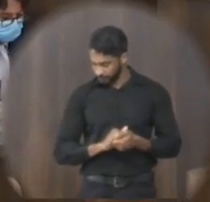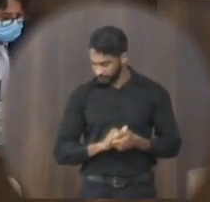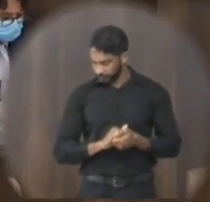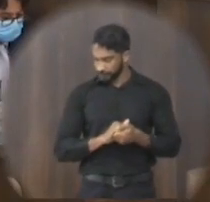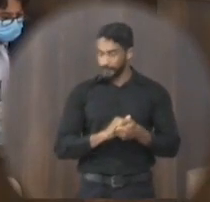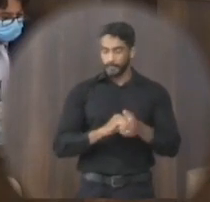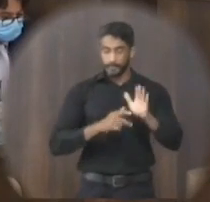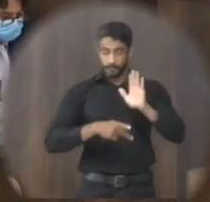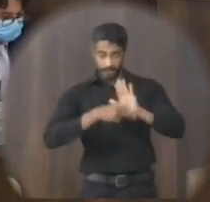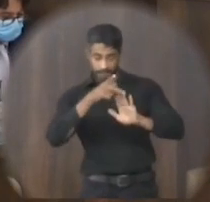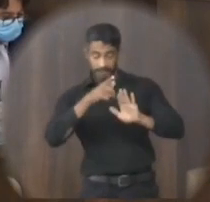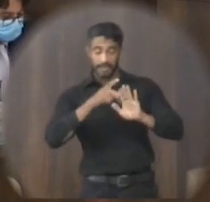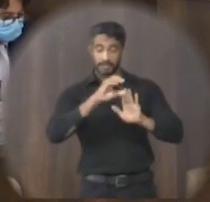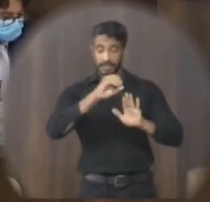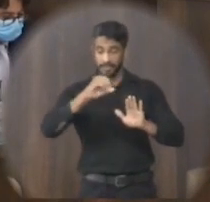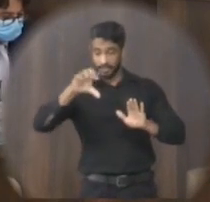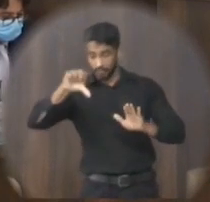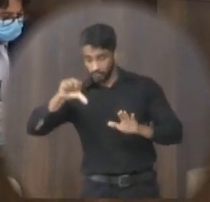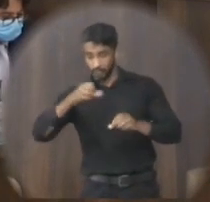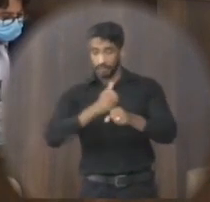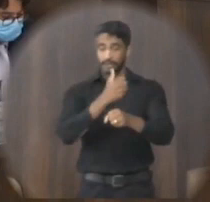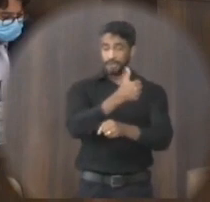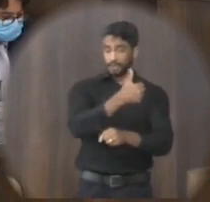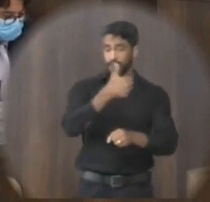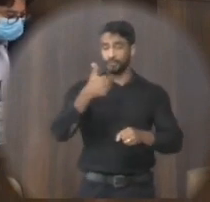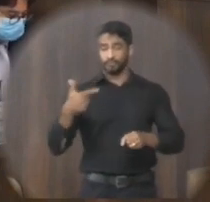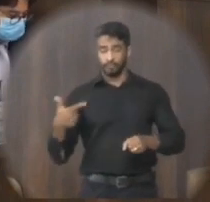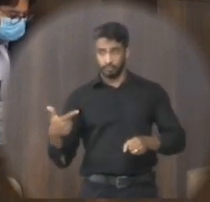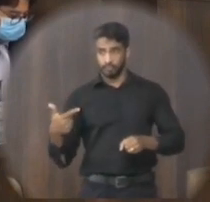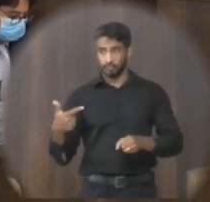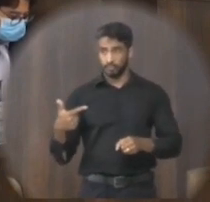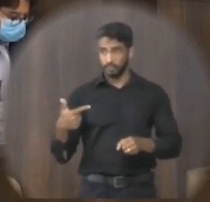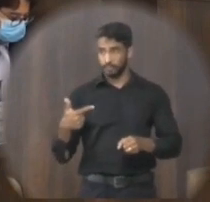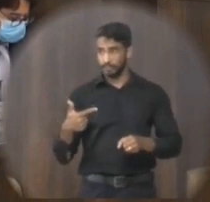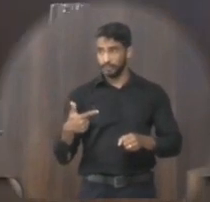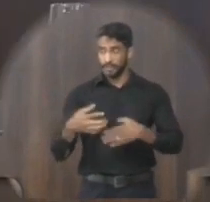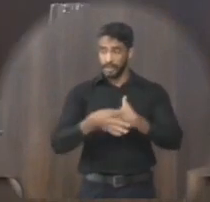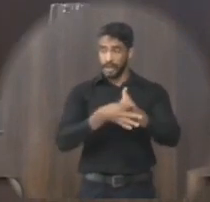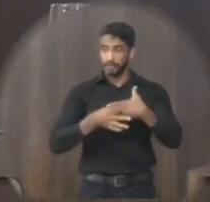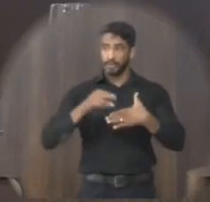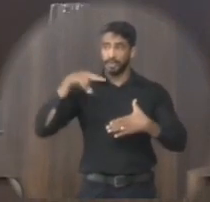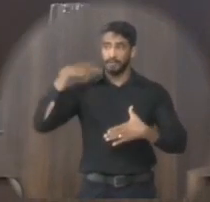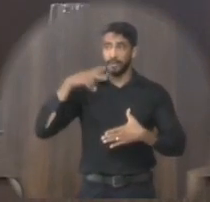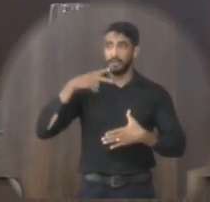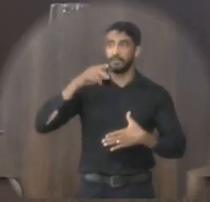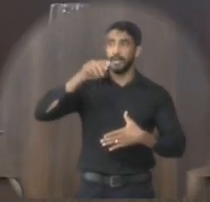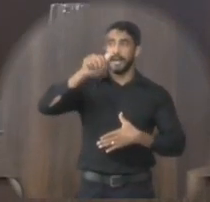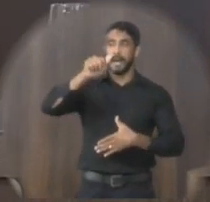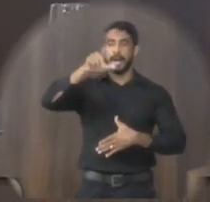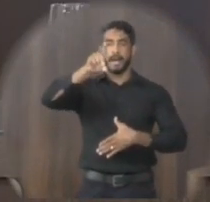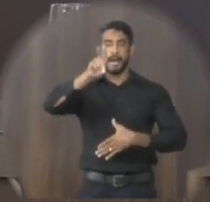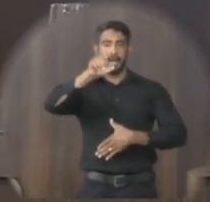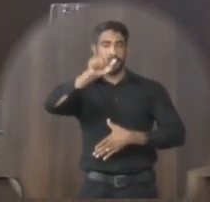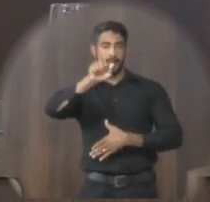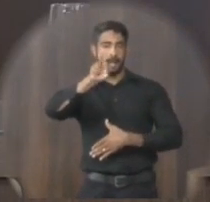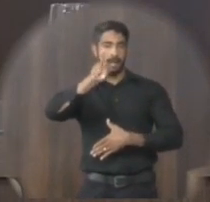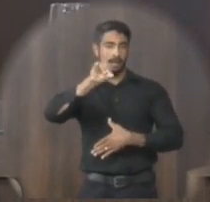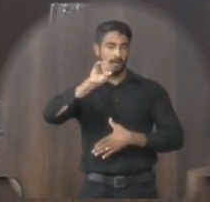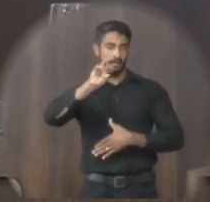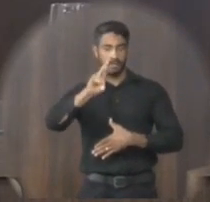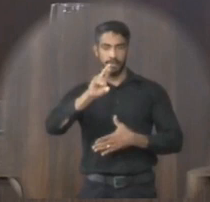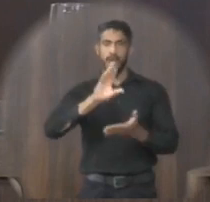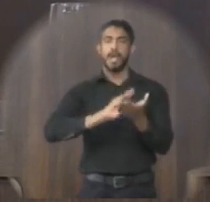Projeto de resolução 008-2021 Autoria O vereador Adauri Soares Cordeiro